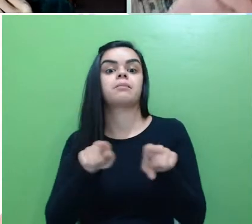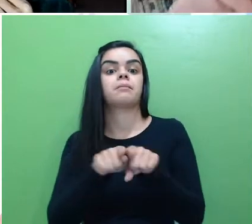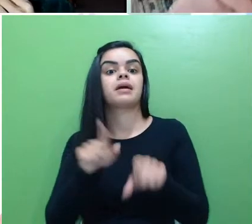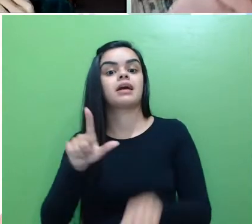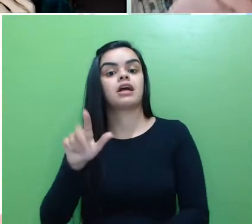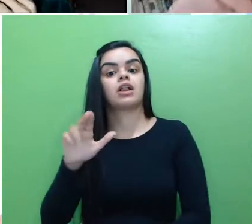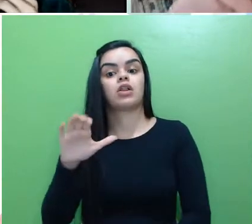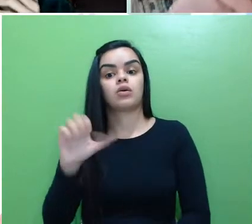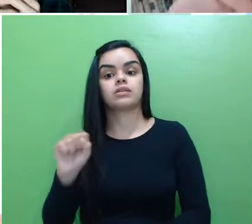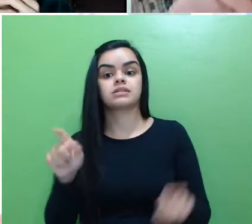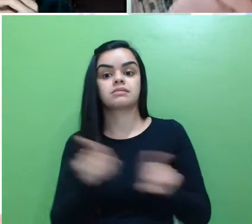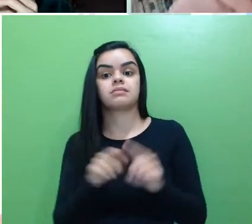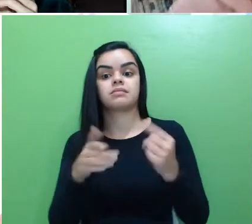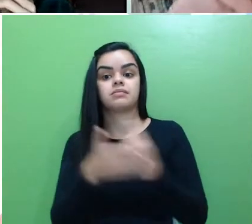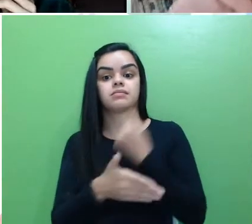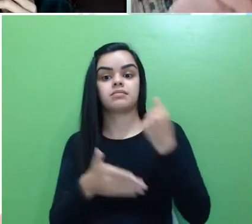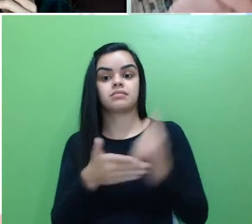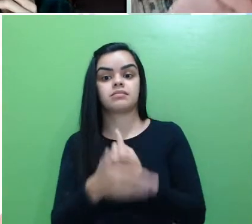pelas perguntas.